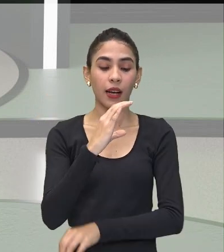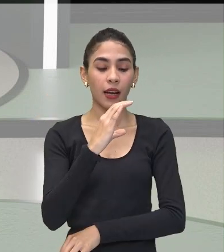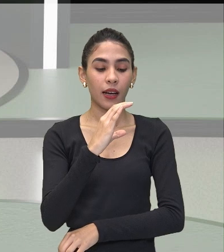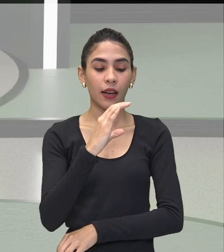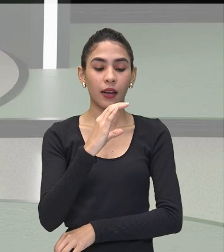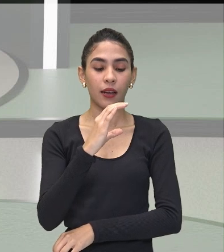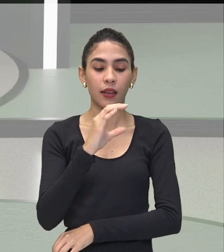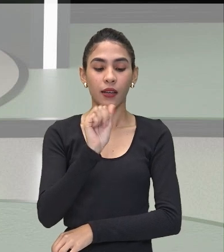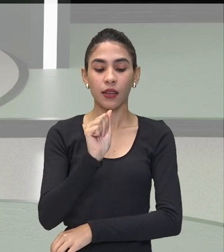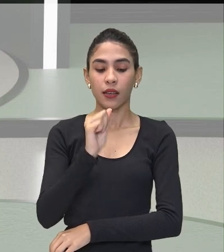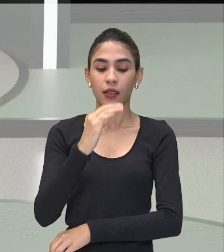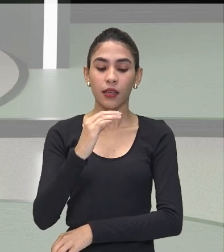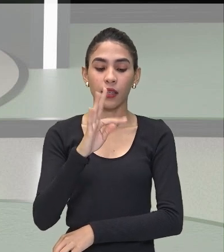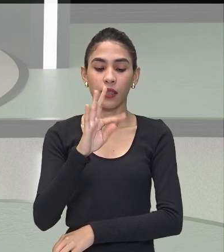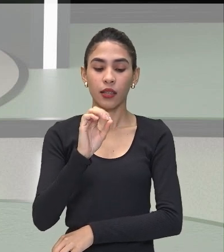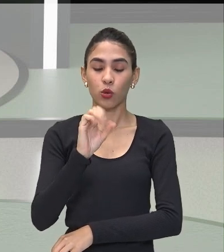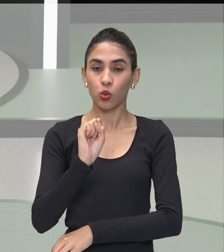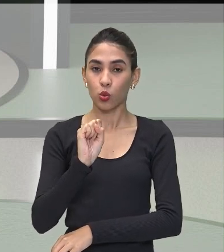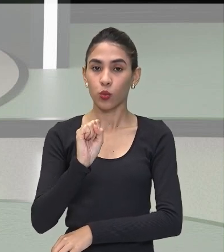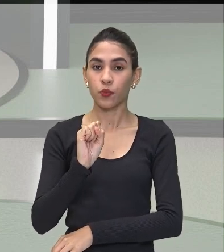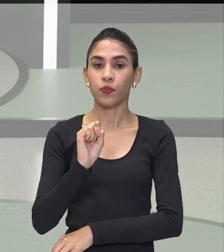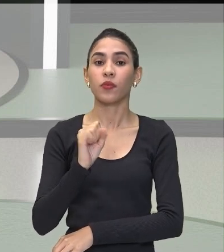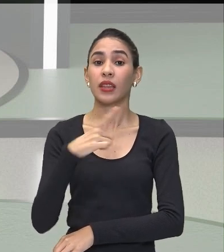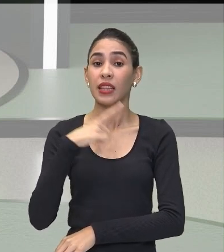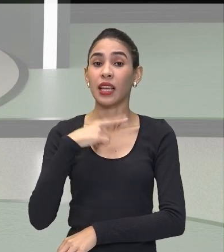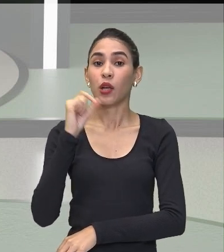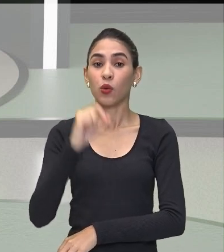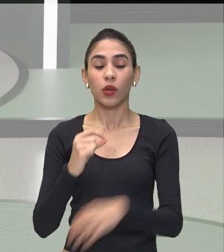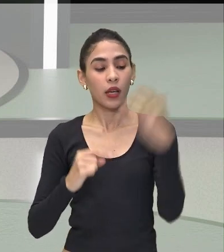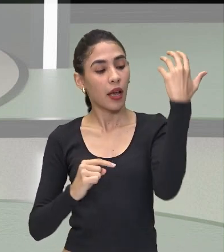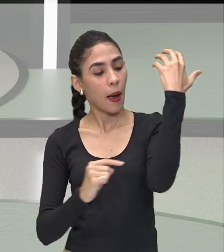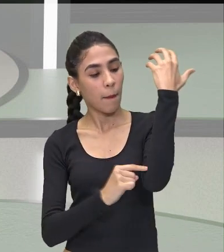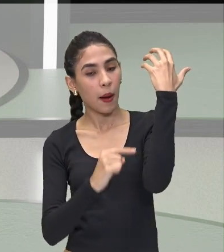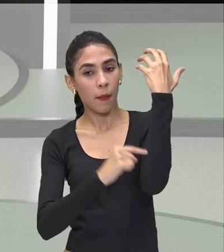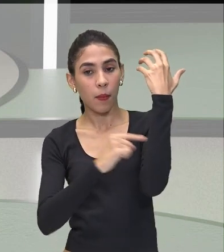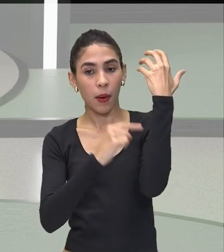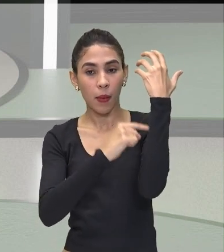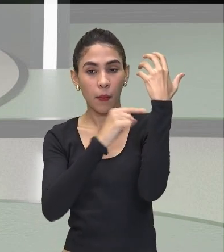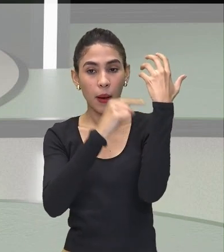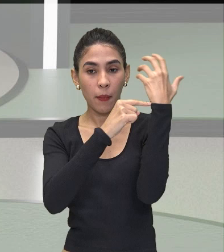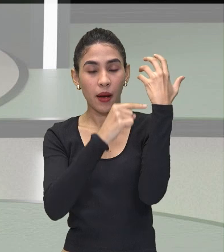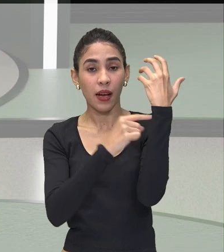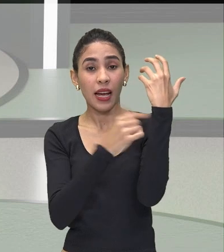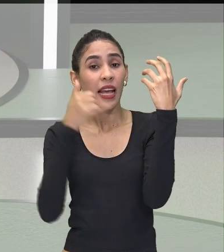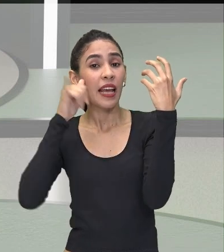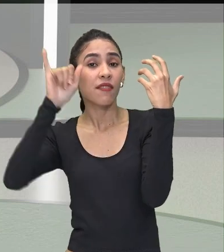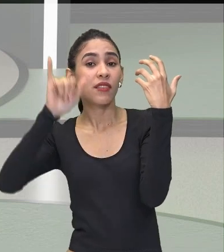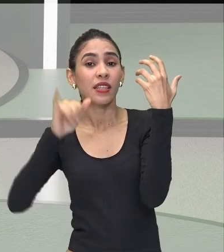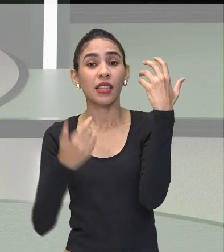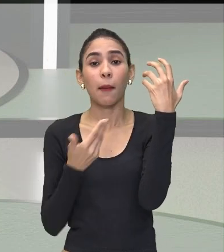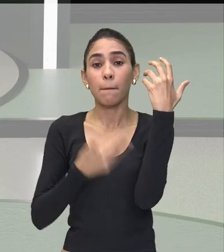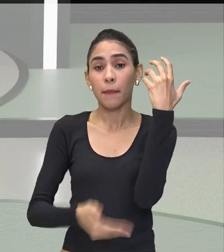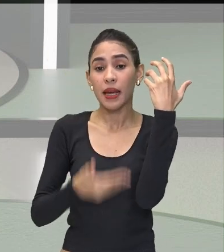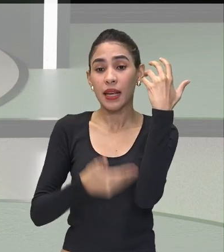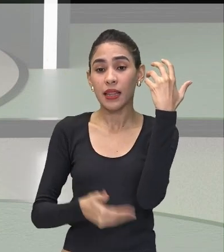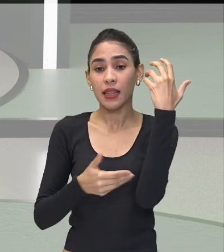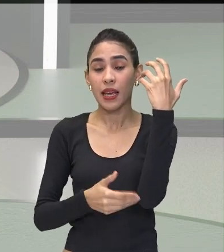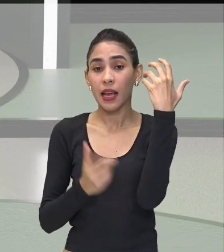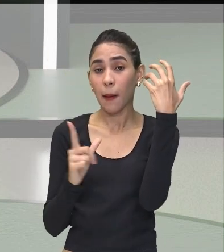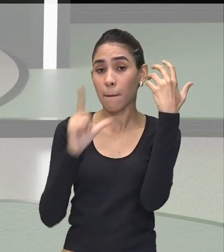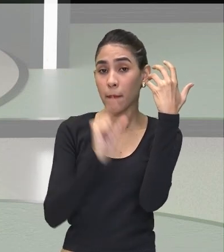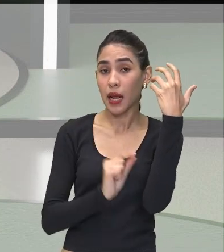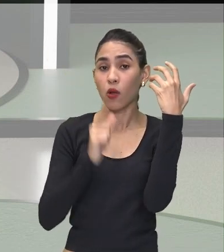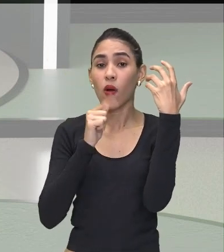Onde ele ajuda Nesse processo A perder Minus água As folhas Geralmente Dessa região São folhas